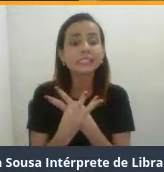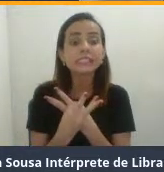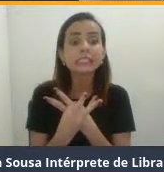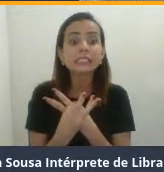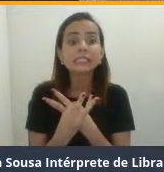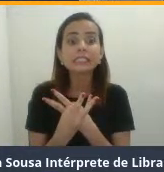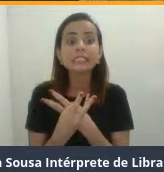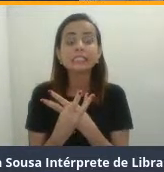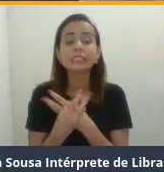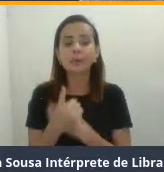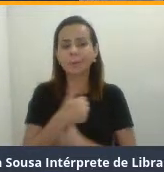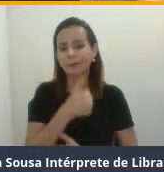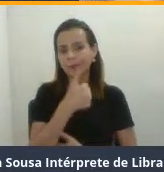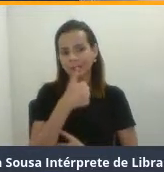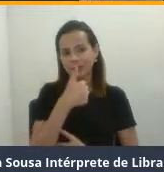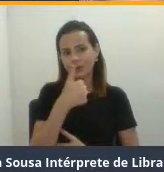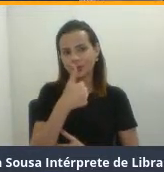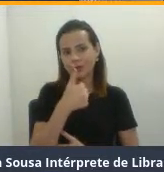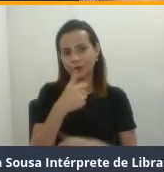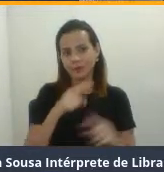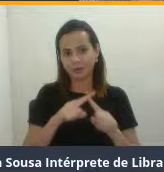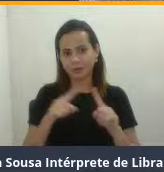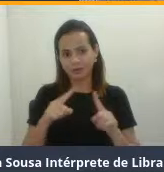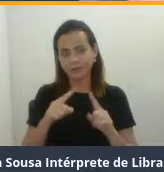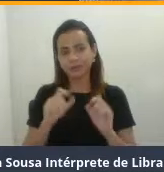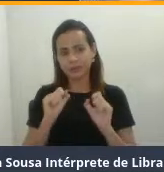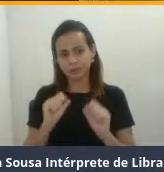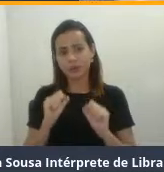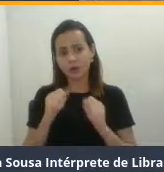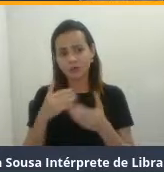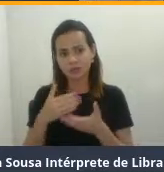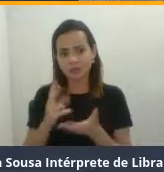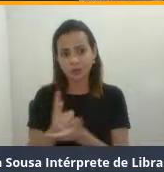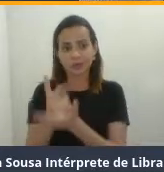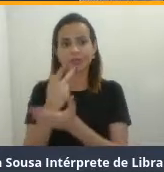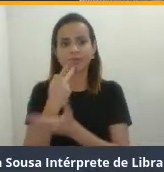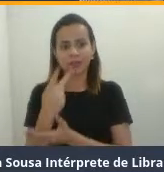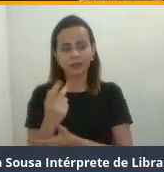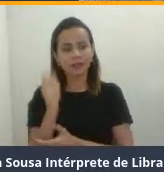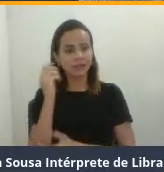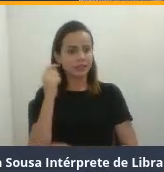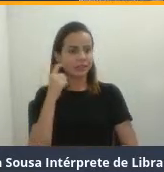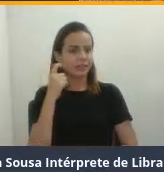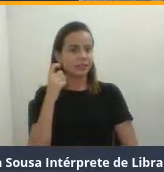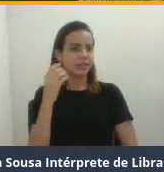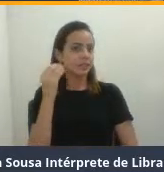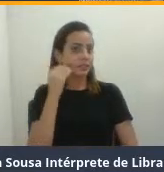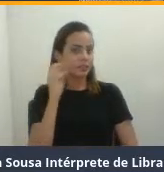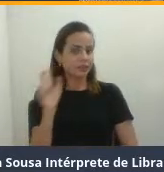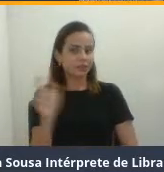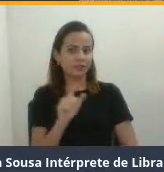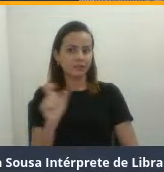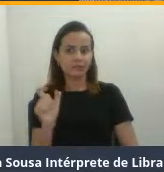Ficou no primeiro, mas você pode ir falando e vai tentando passar. É.